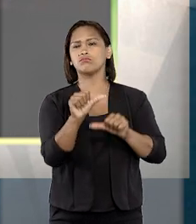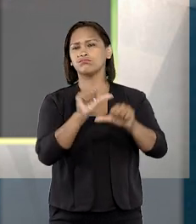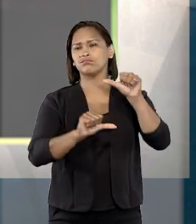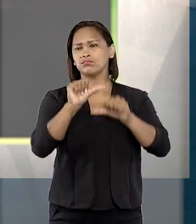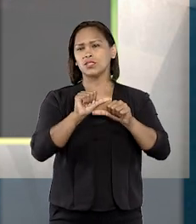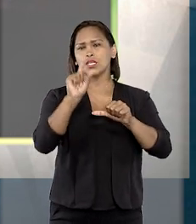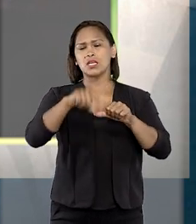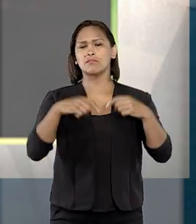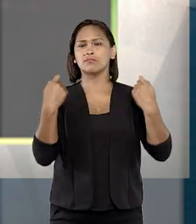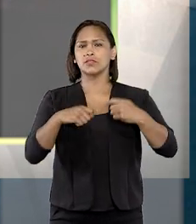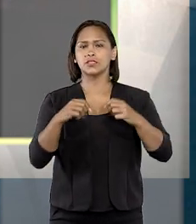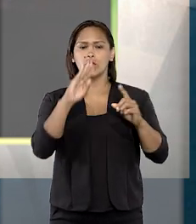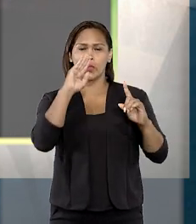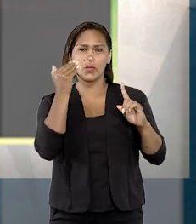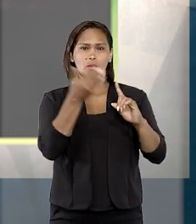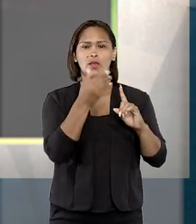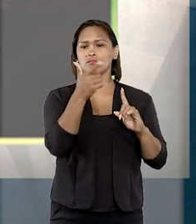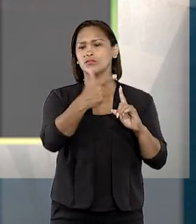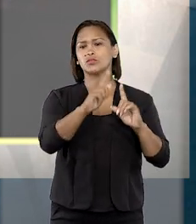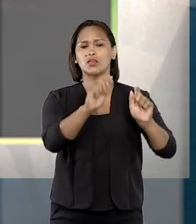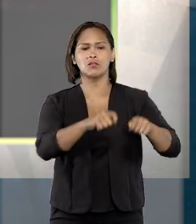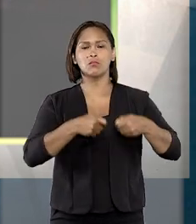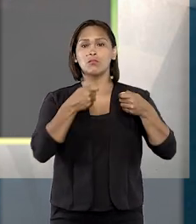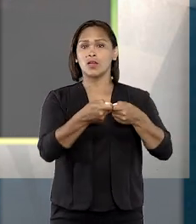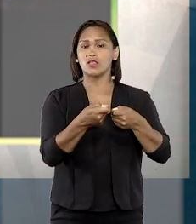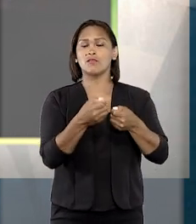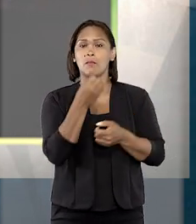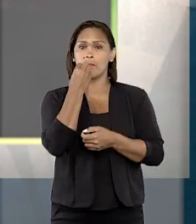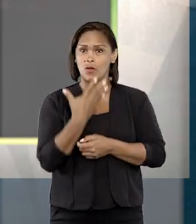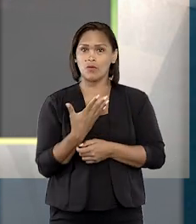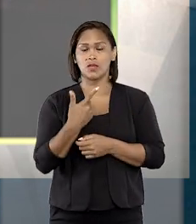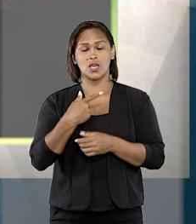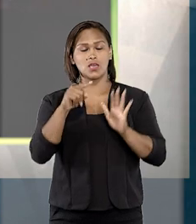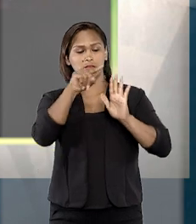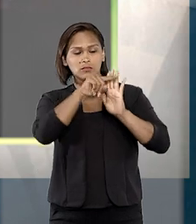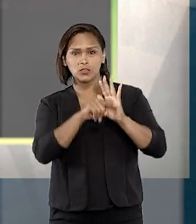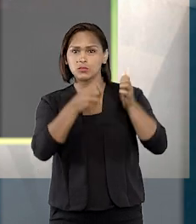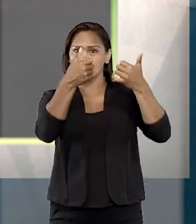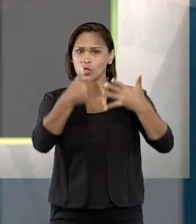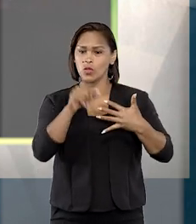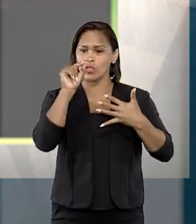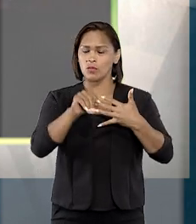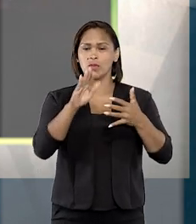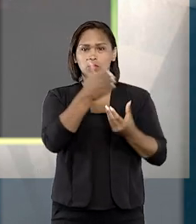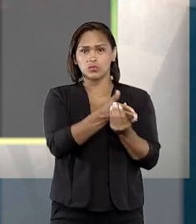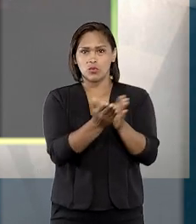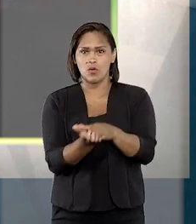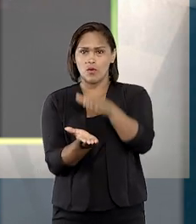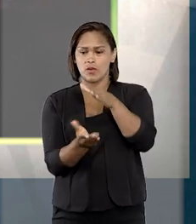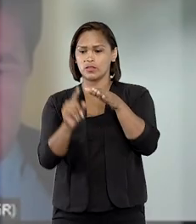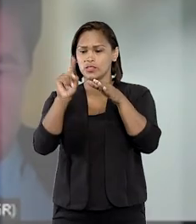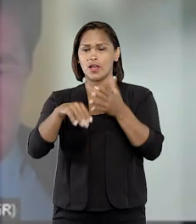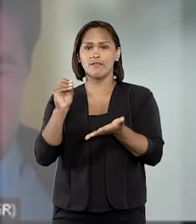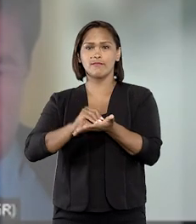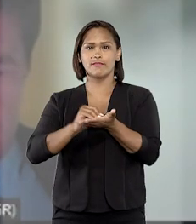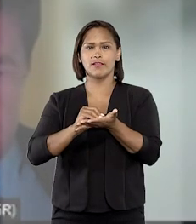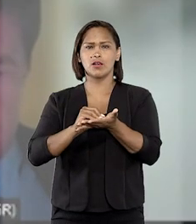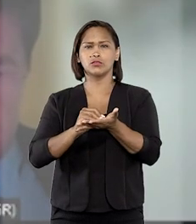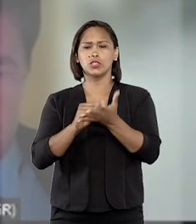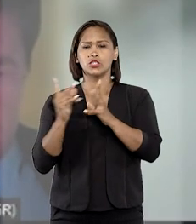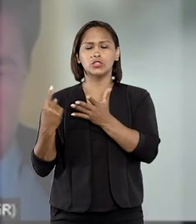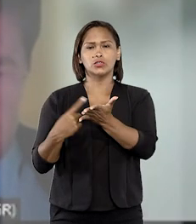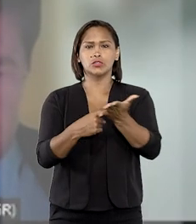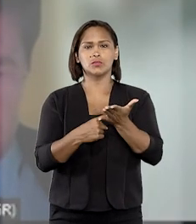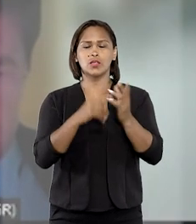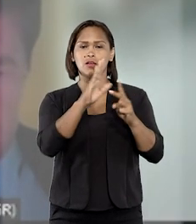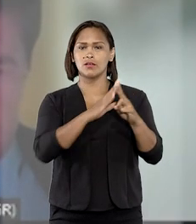implica necessariamente que o réu não tenha uma defesa adequada. E pontuou que, no caso dos autos, devido à falta de